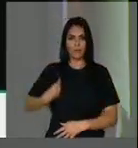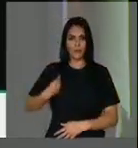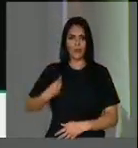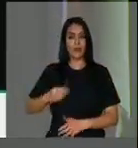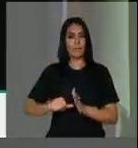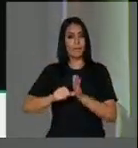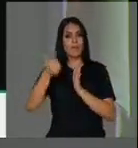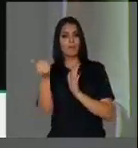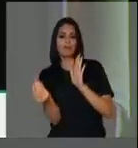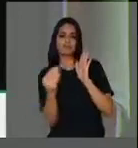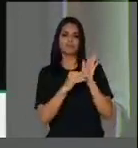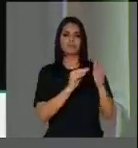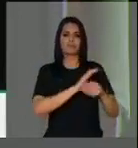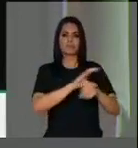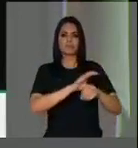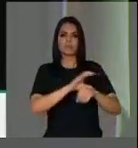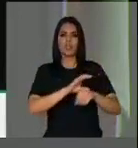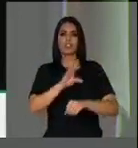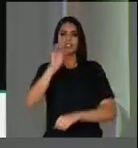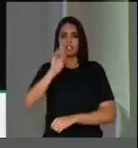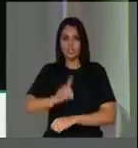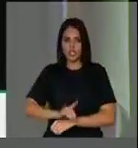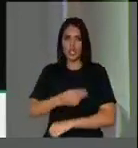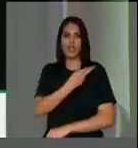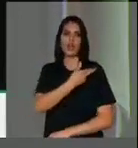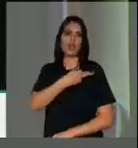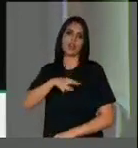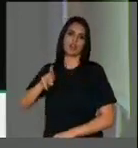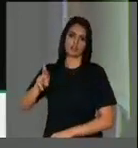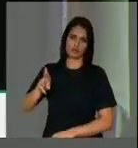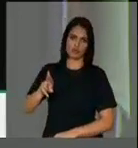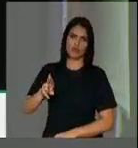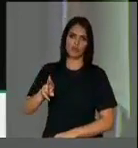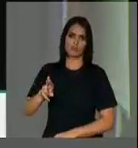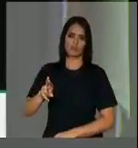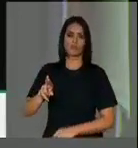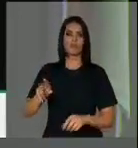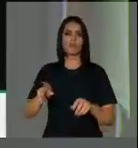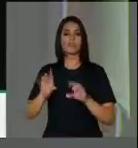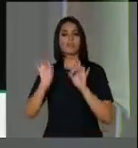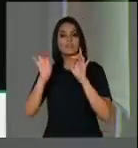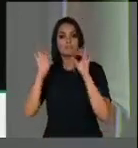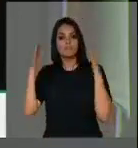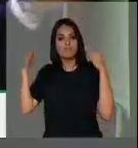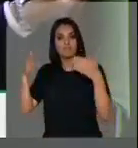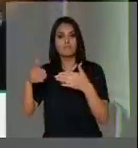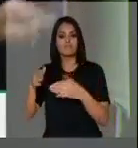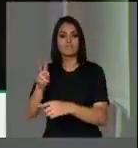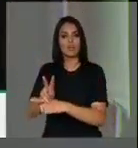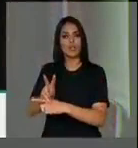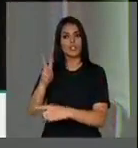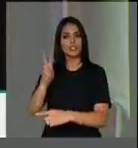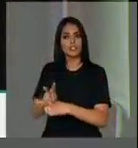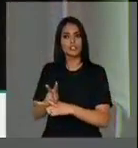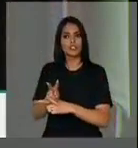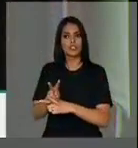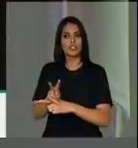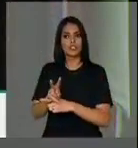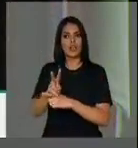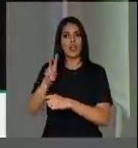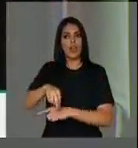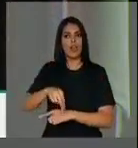Federal o direito ao culto religioso do Brasil, especialmente para proteger culto de origem